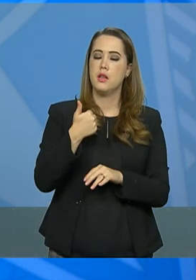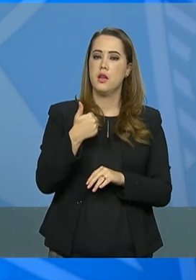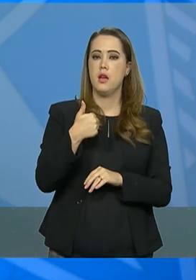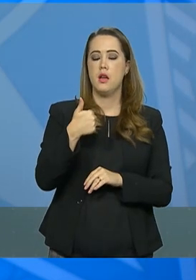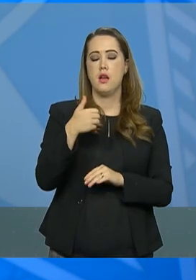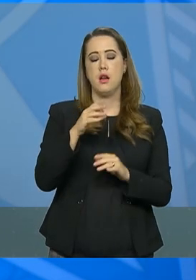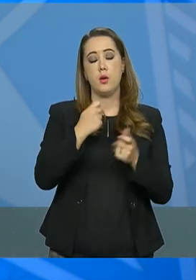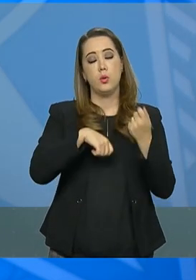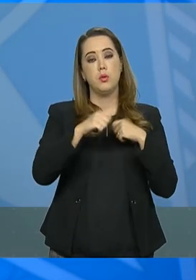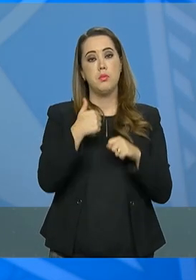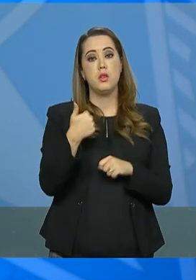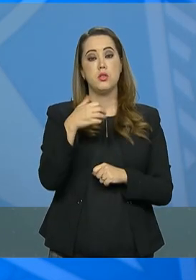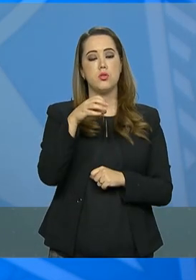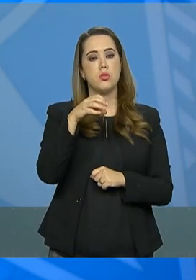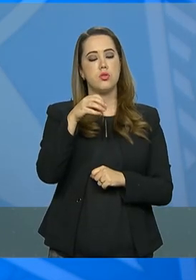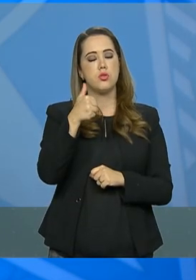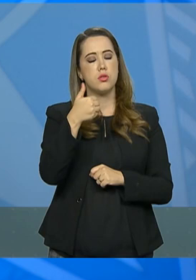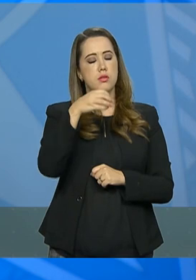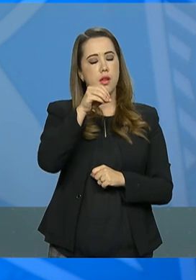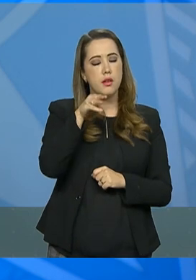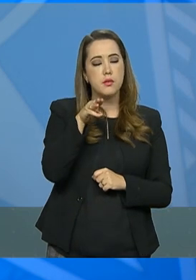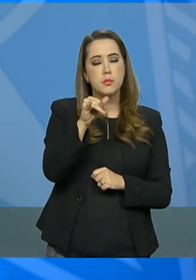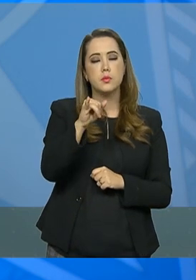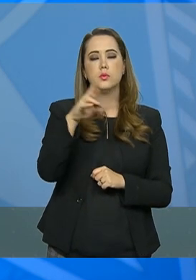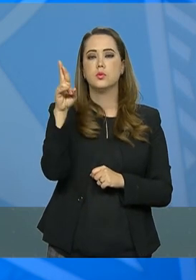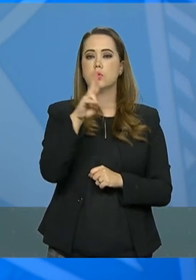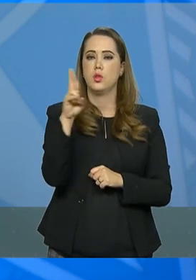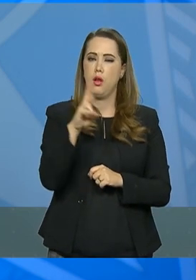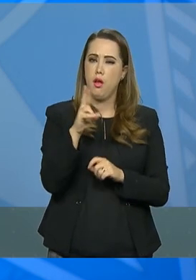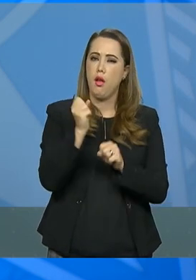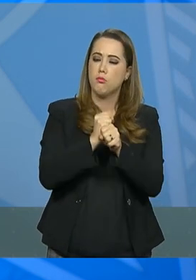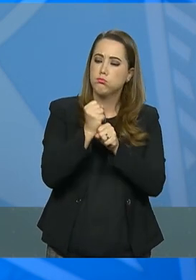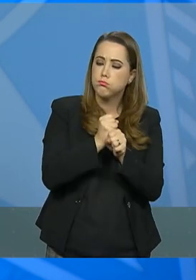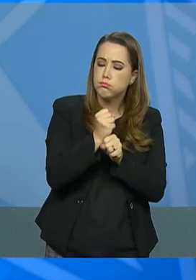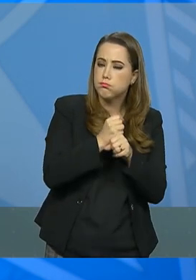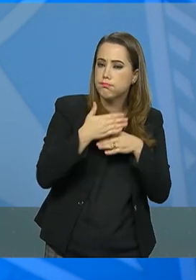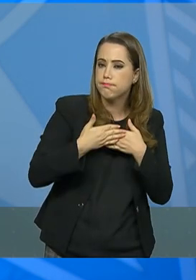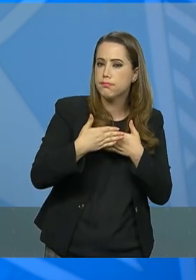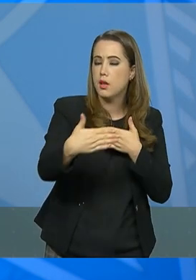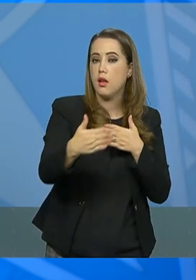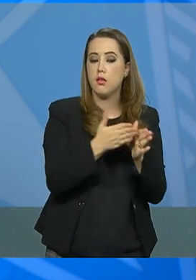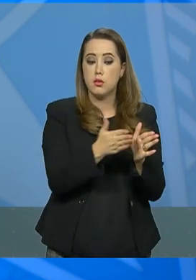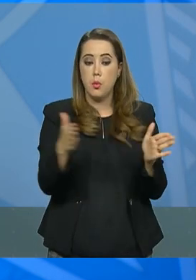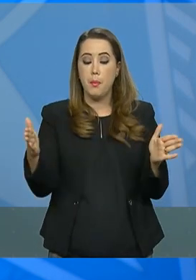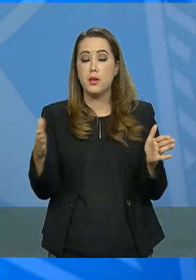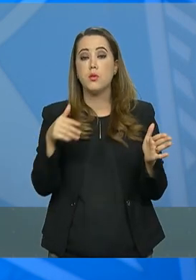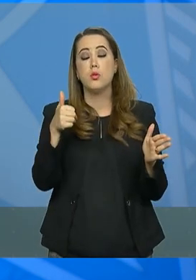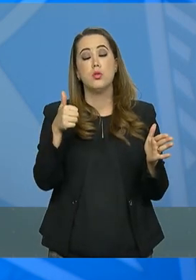crescendo, atraindo investimentos e gerando empregos.